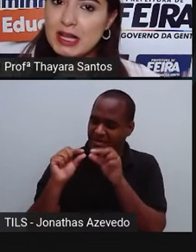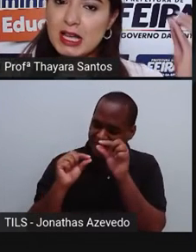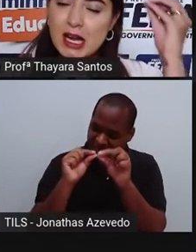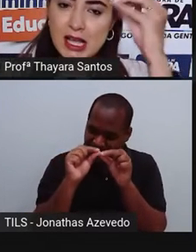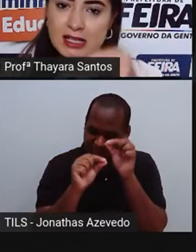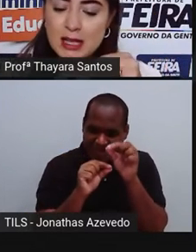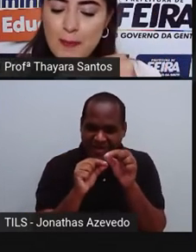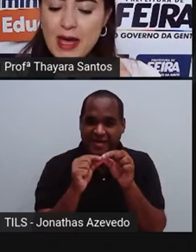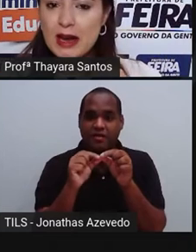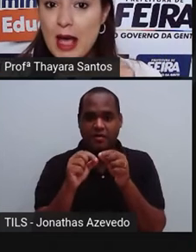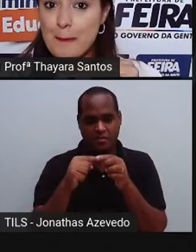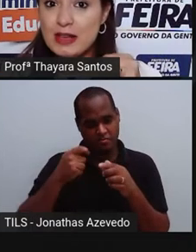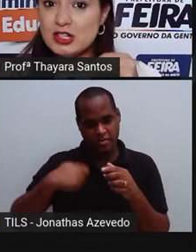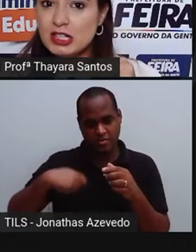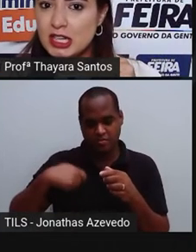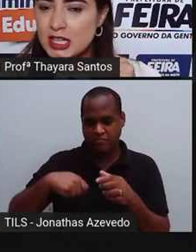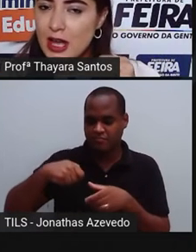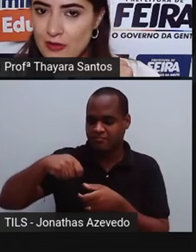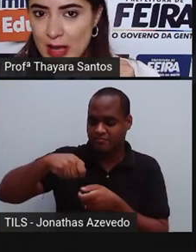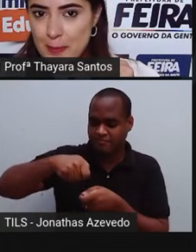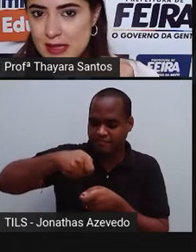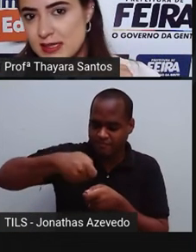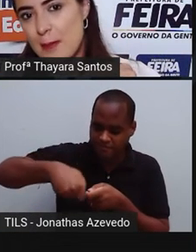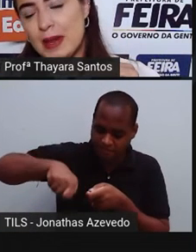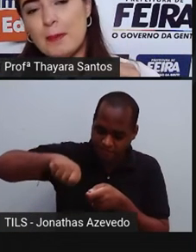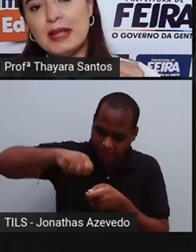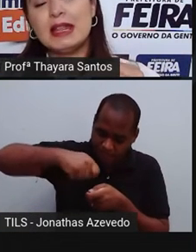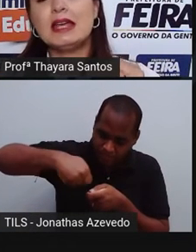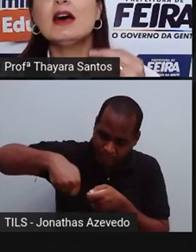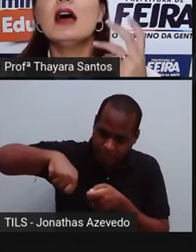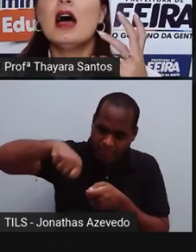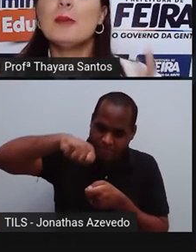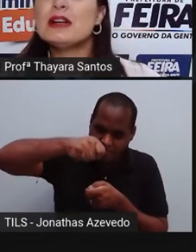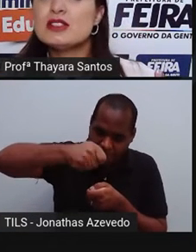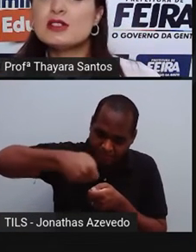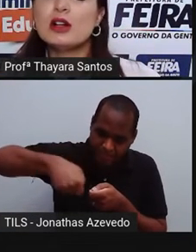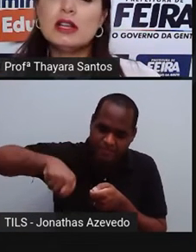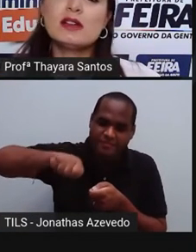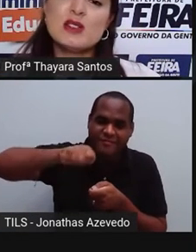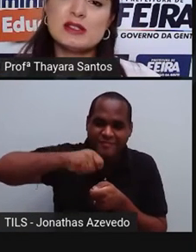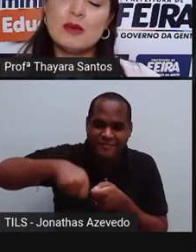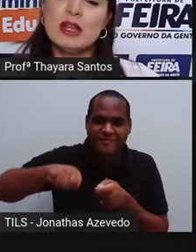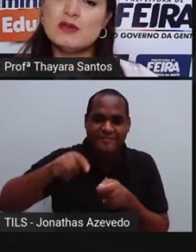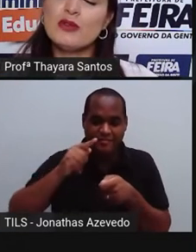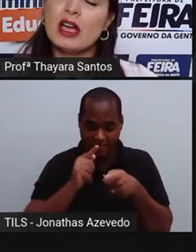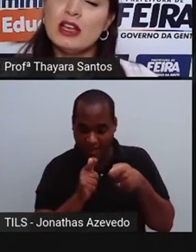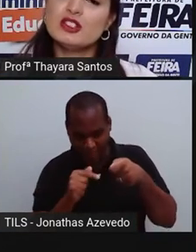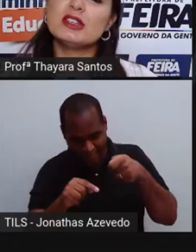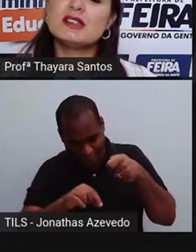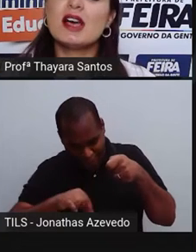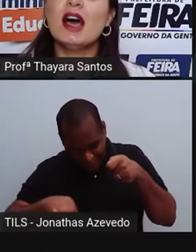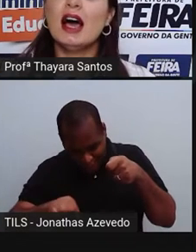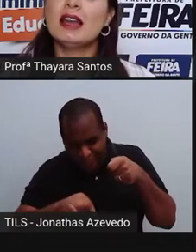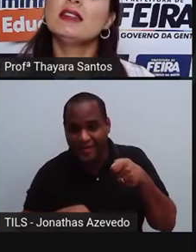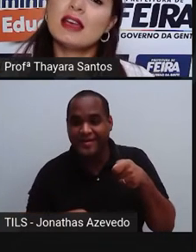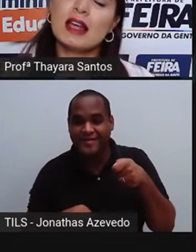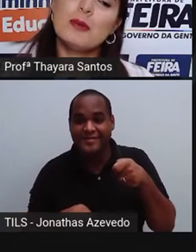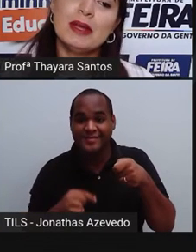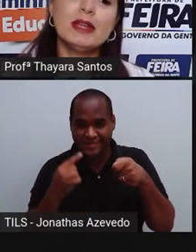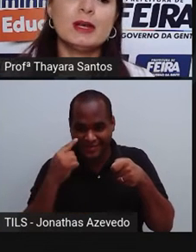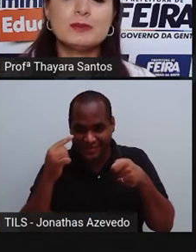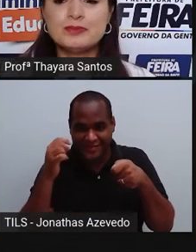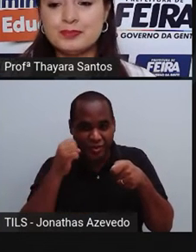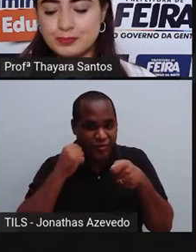pega a peneira e separa. A parte líquida vai passar pela peneira, a parte sólida, que são as sementes, vão ficar retidas ali